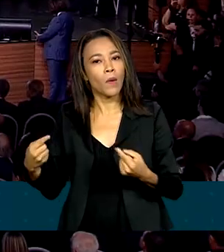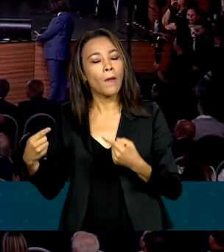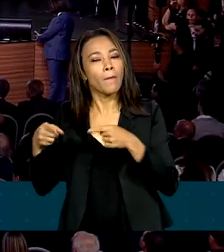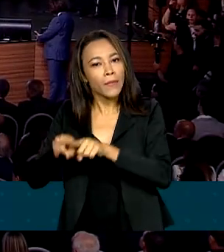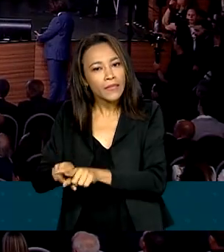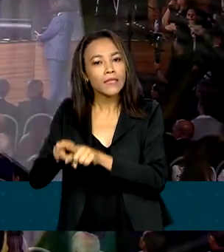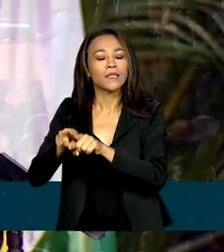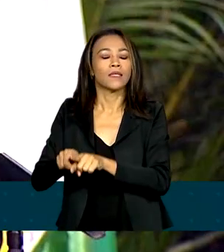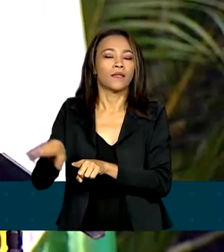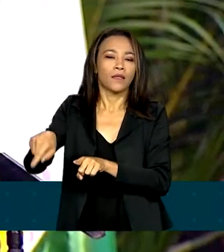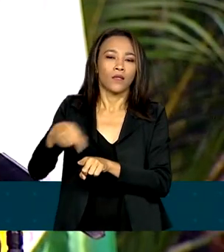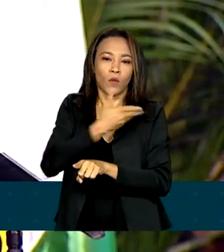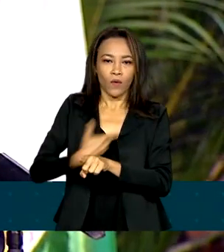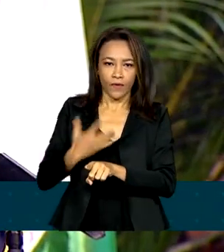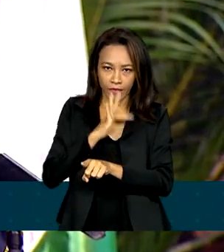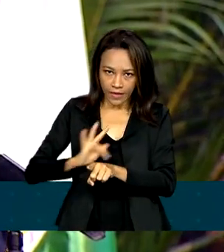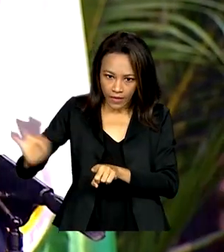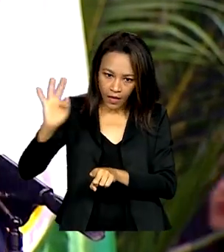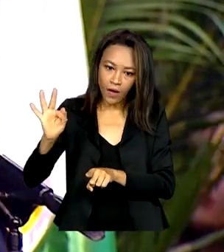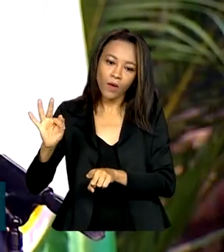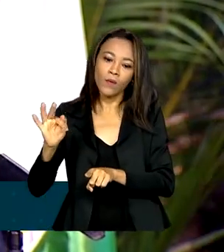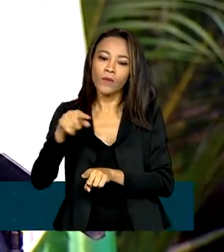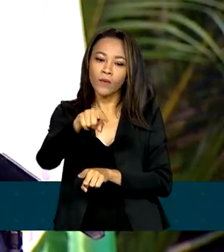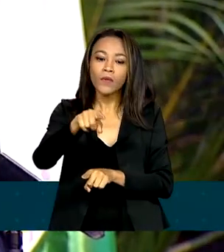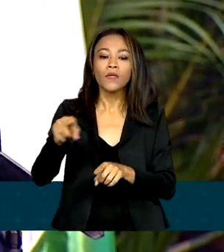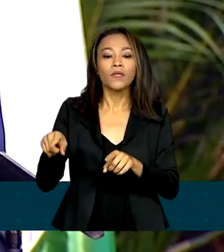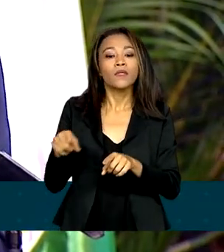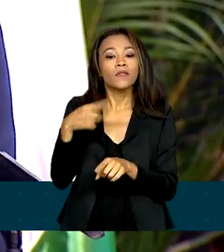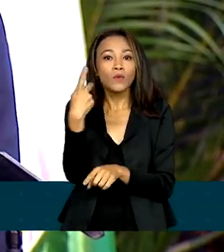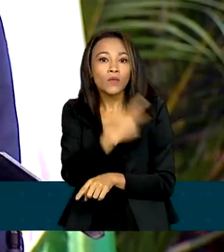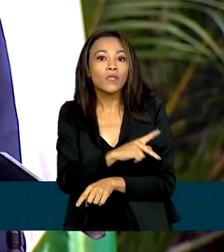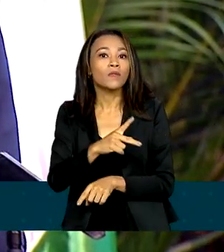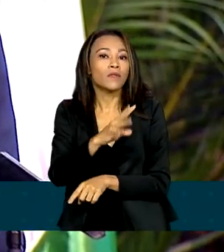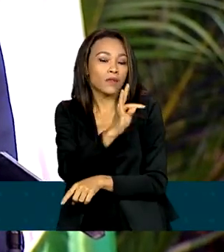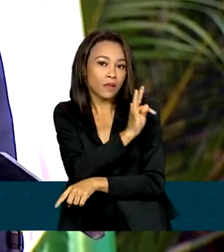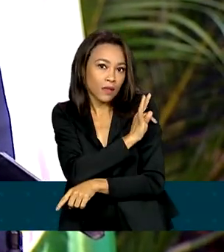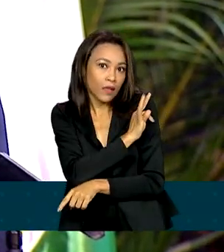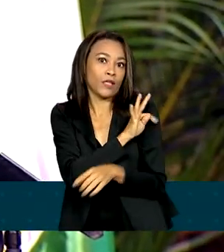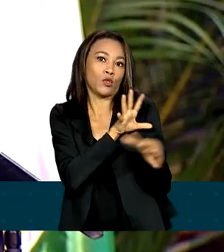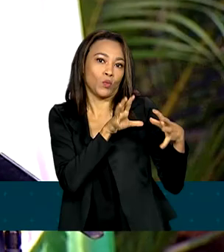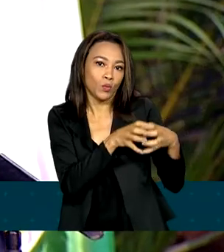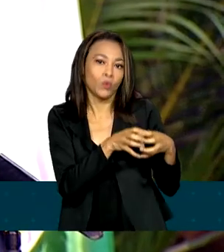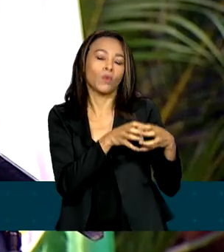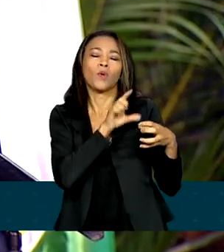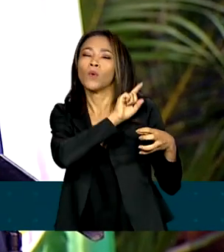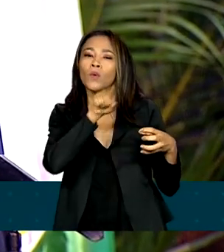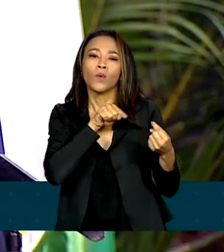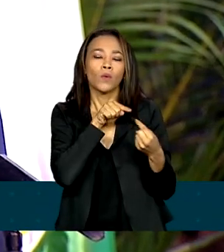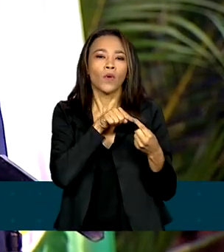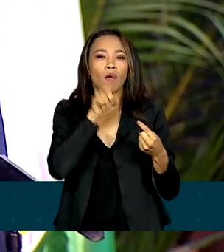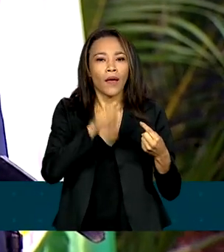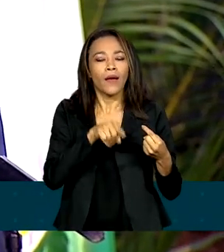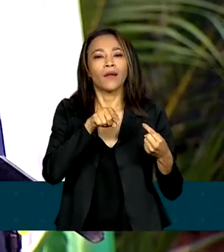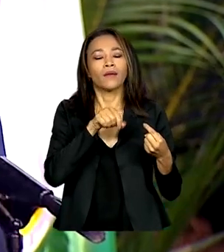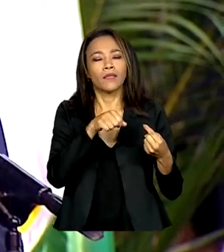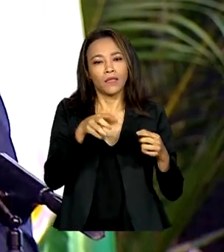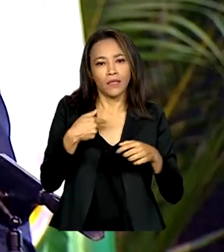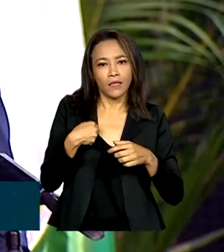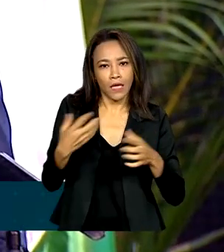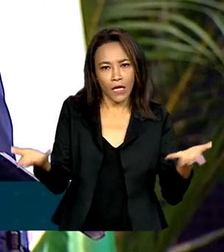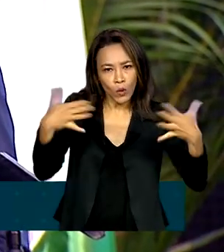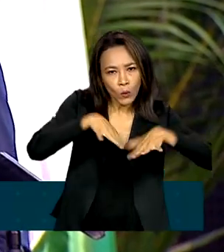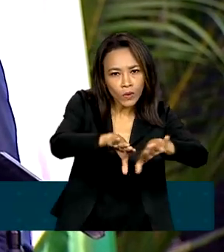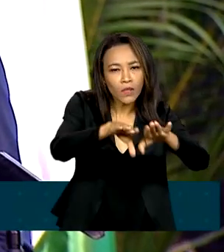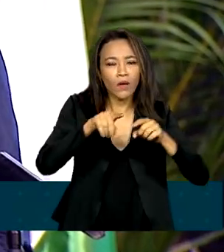recursos e a reconhecida excelência técnica dos seus empregados e empregadas para a inclusão e combate a toda